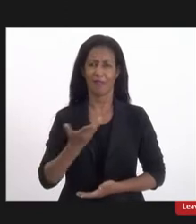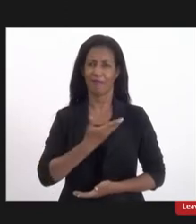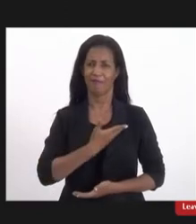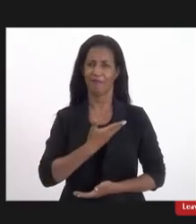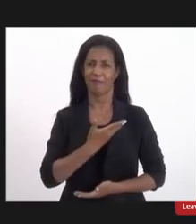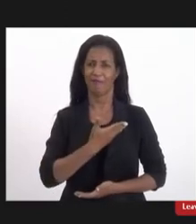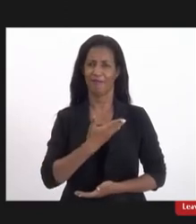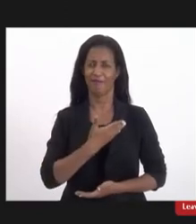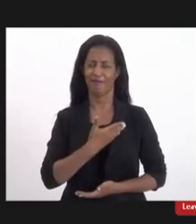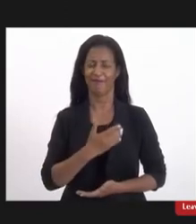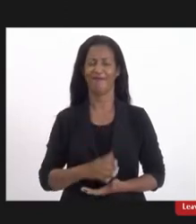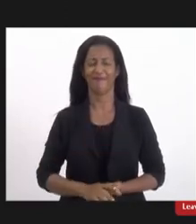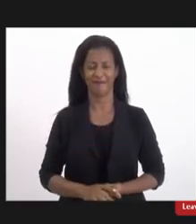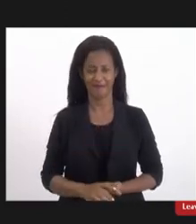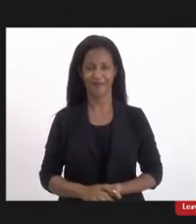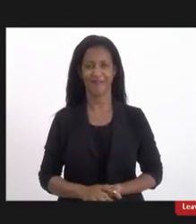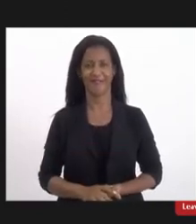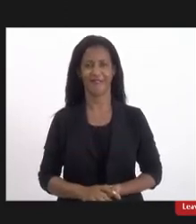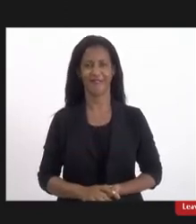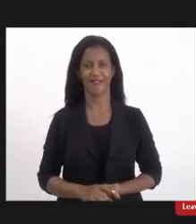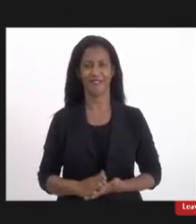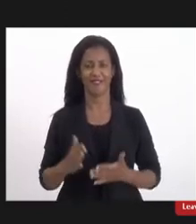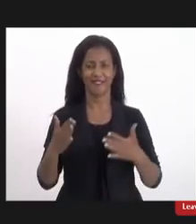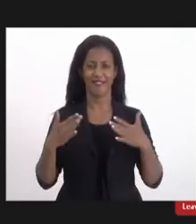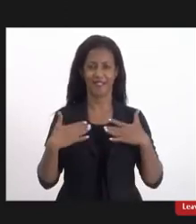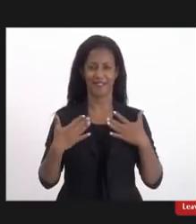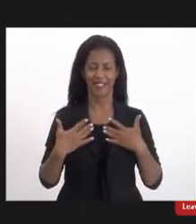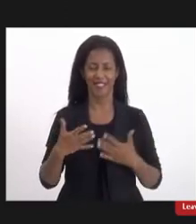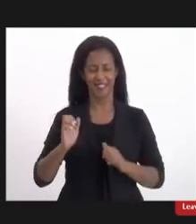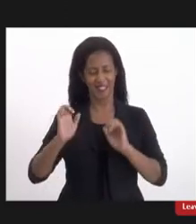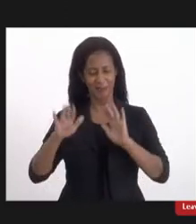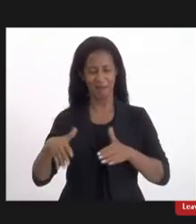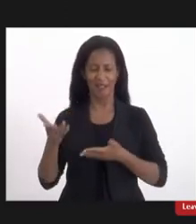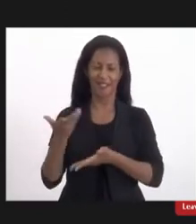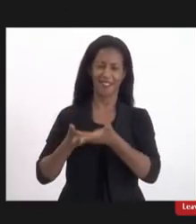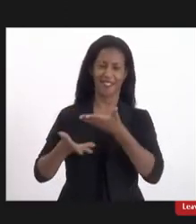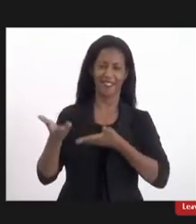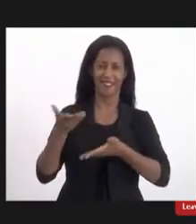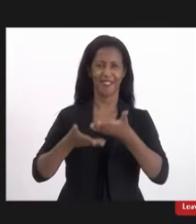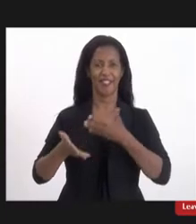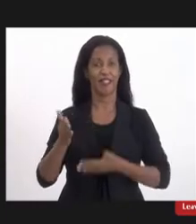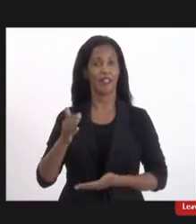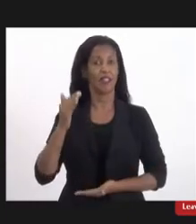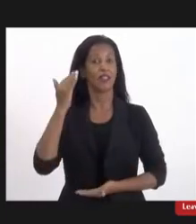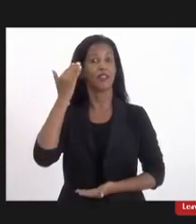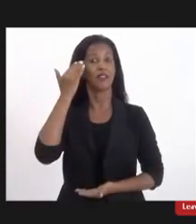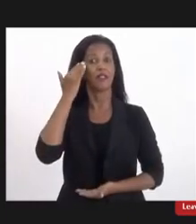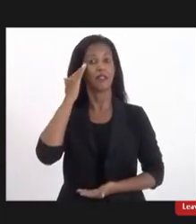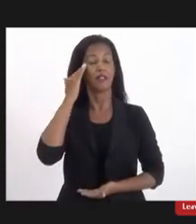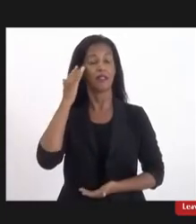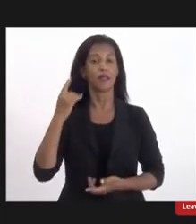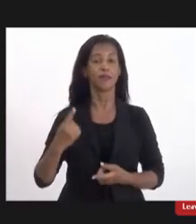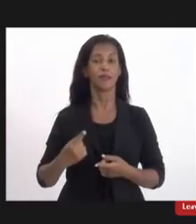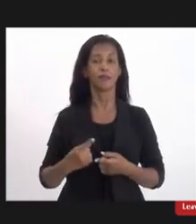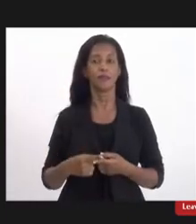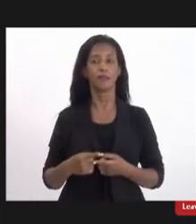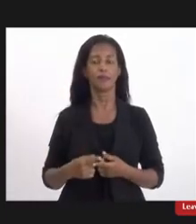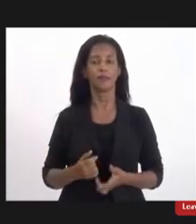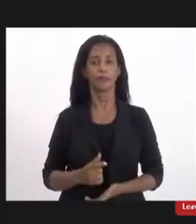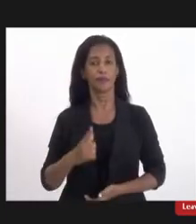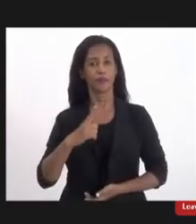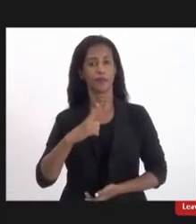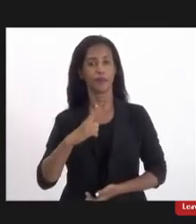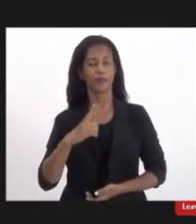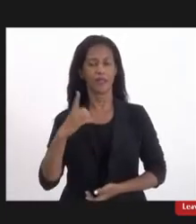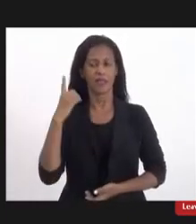uma gracinha né a gente se dá muito bem e assim a gente entende porque tem